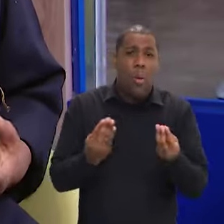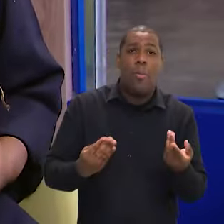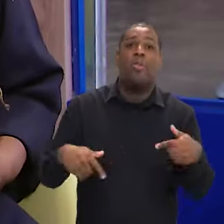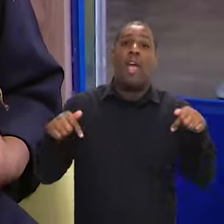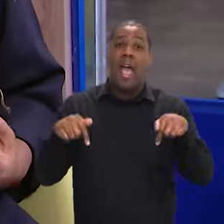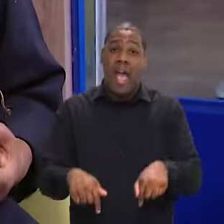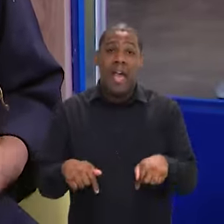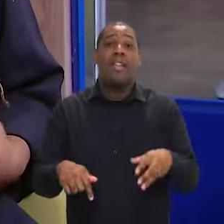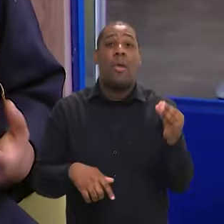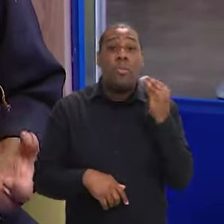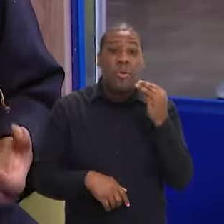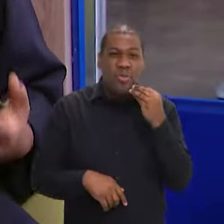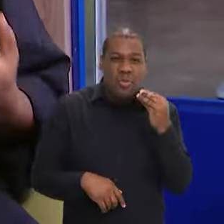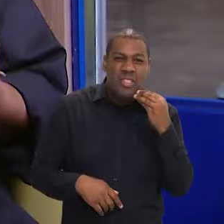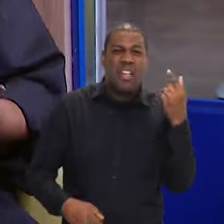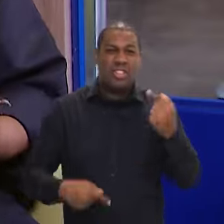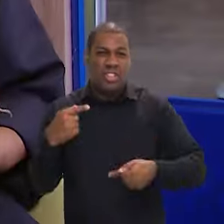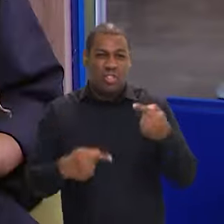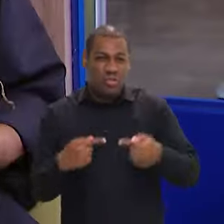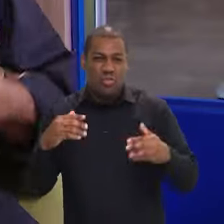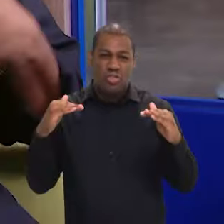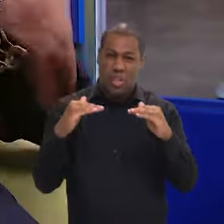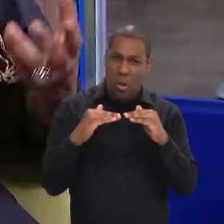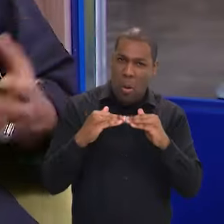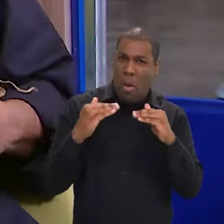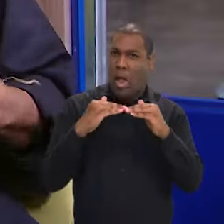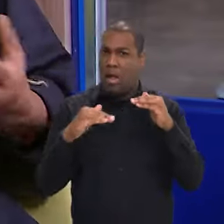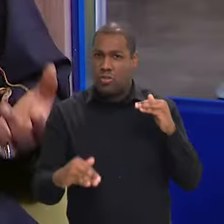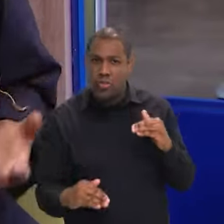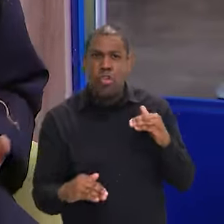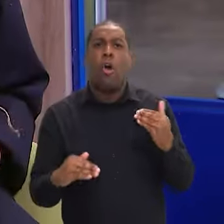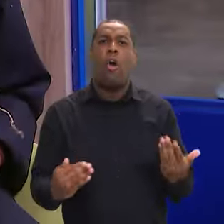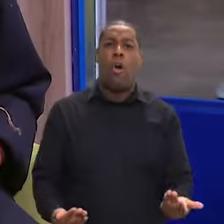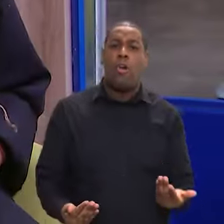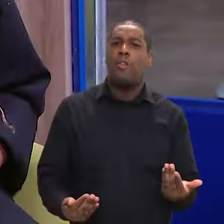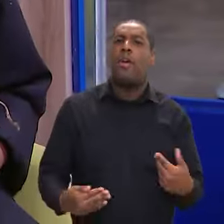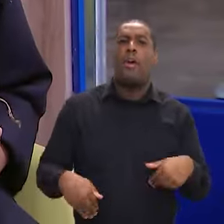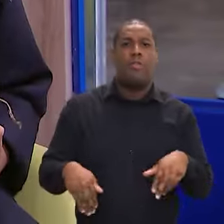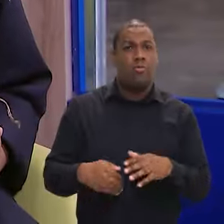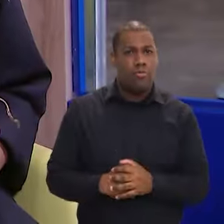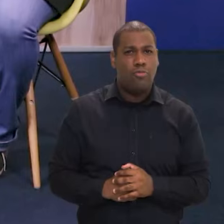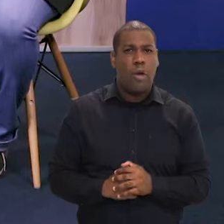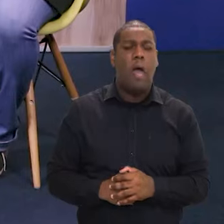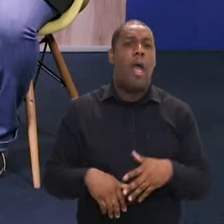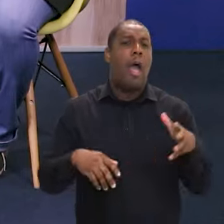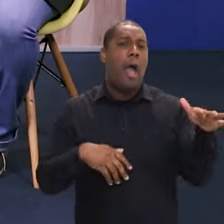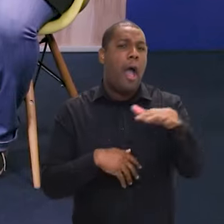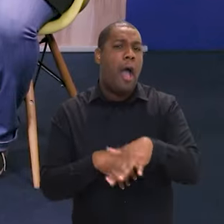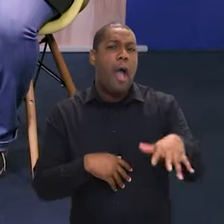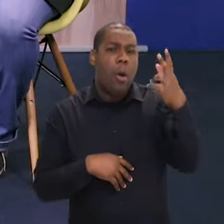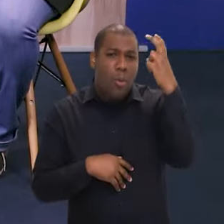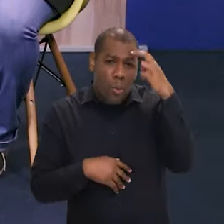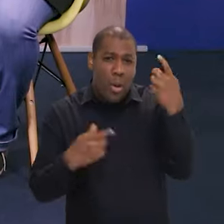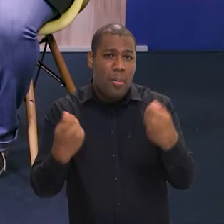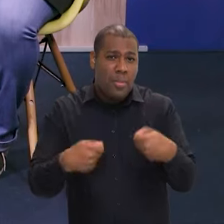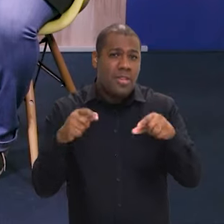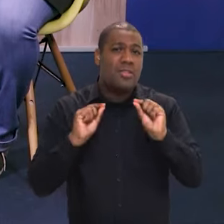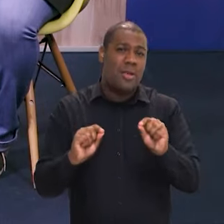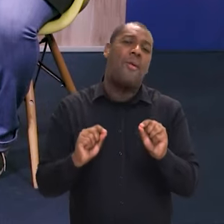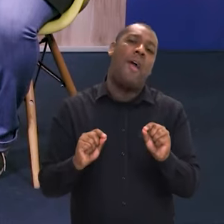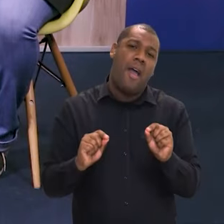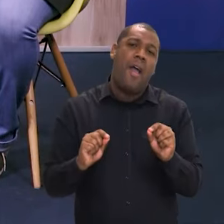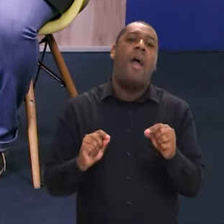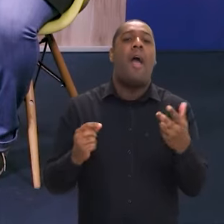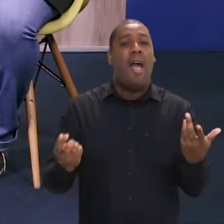a gente falar de cultura, falar de arte, se ouvir, discutir, discordar, concordar, mas a cultura traz isso, se consolida no ambiente de